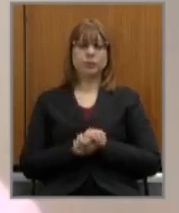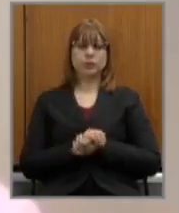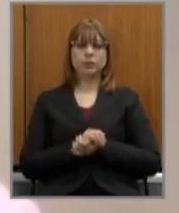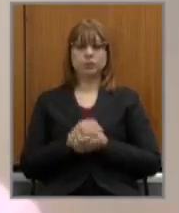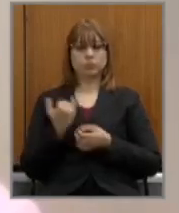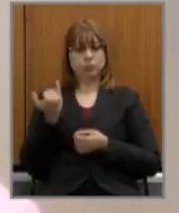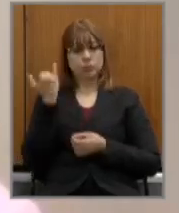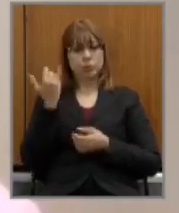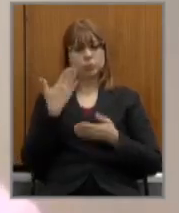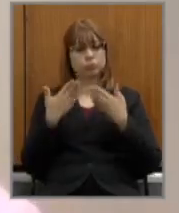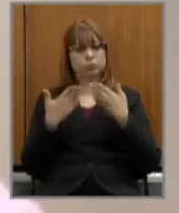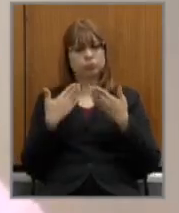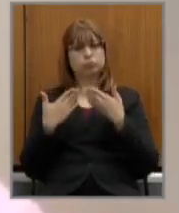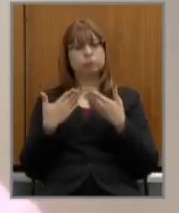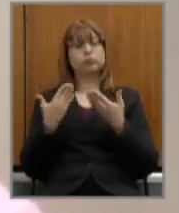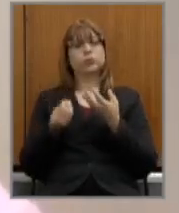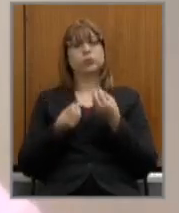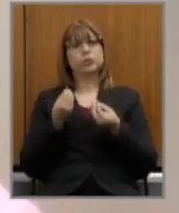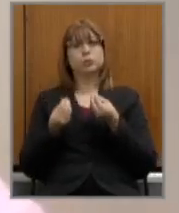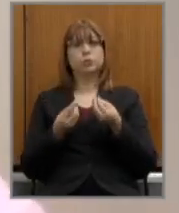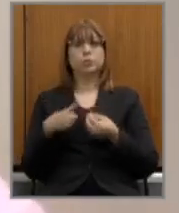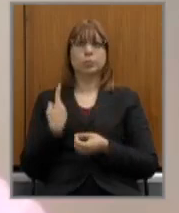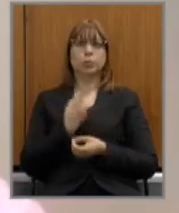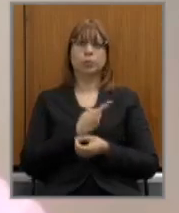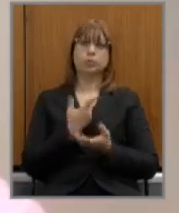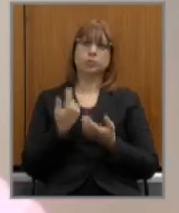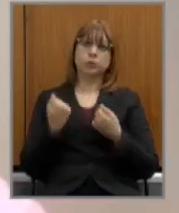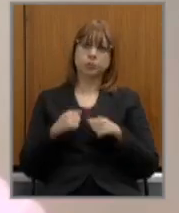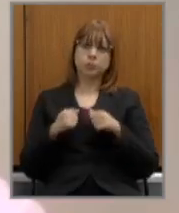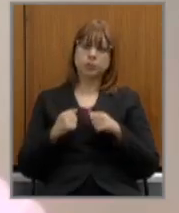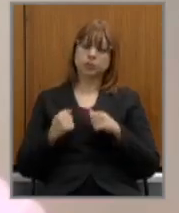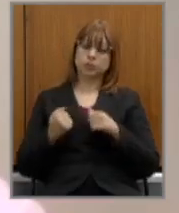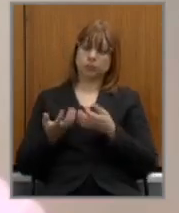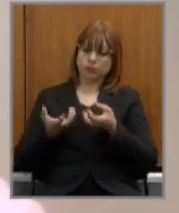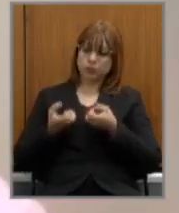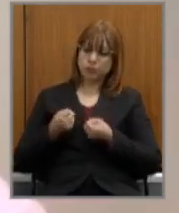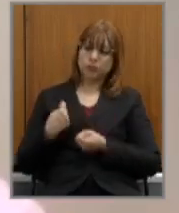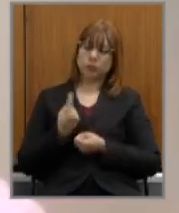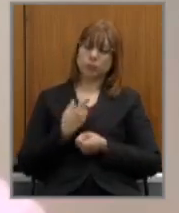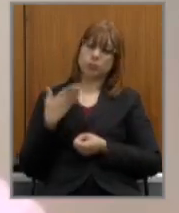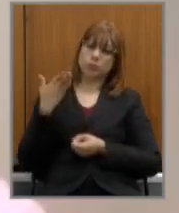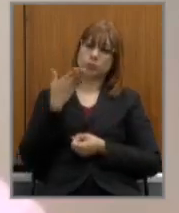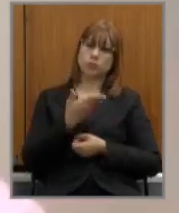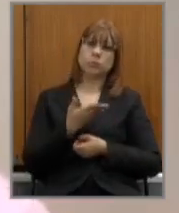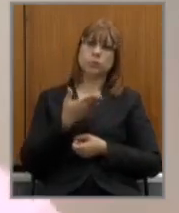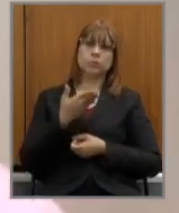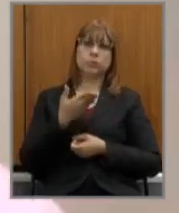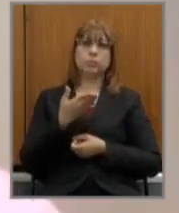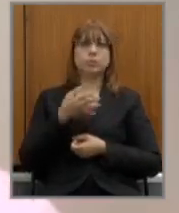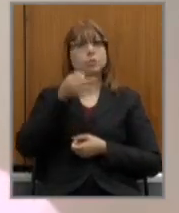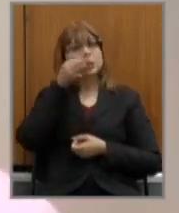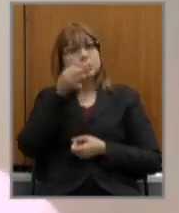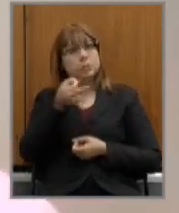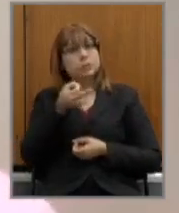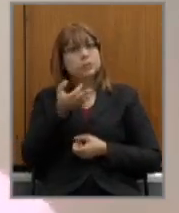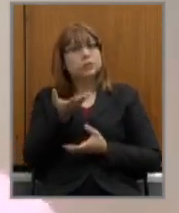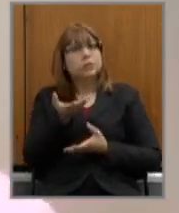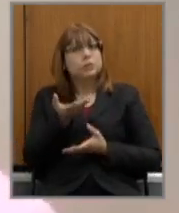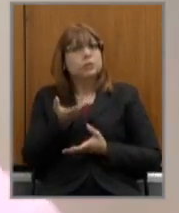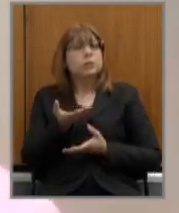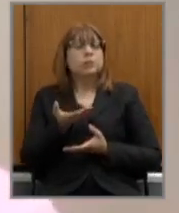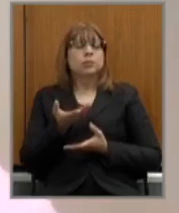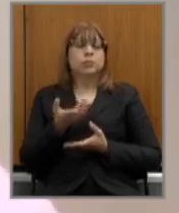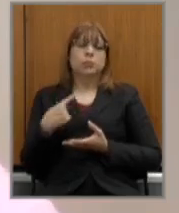esse debate da forma como a gente tem sido recebido e ouvido a atenção que tem sido destinada a gente cada vez que a gente procura